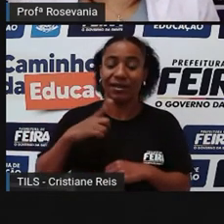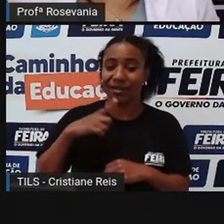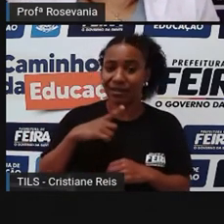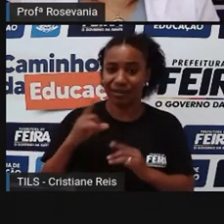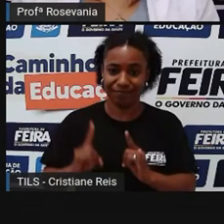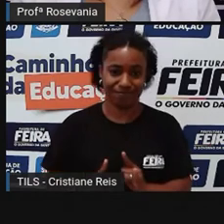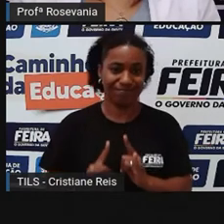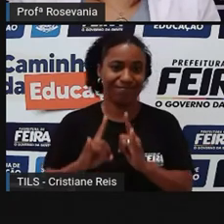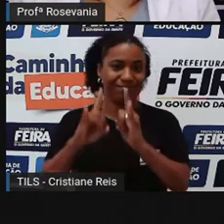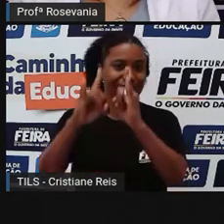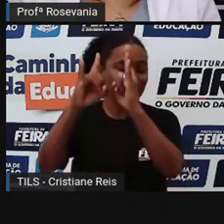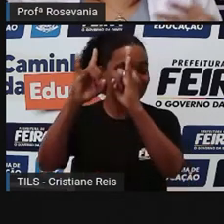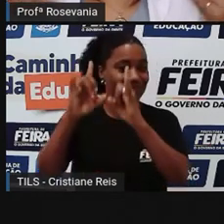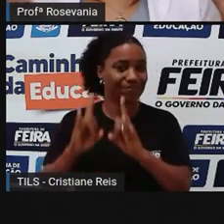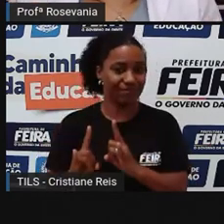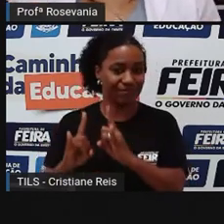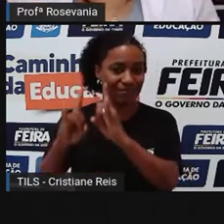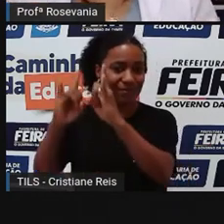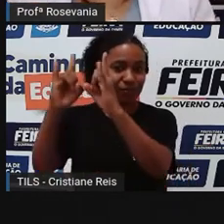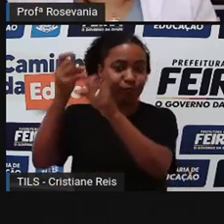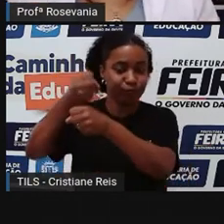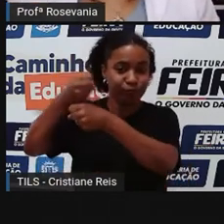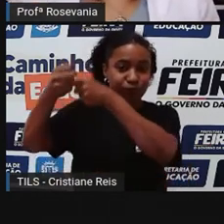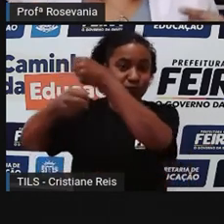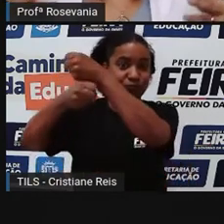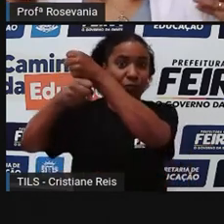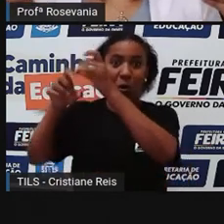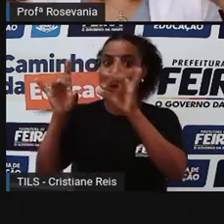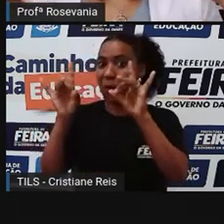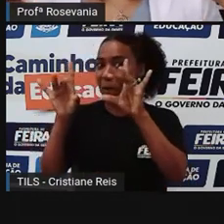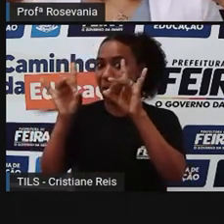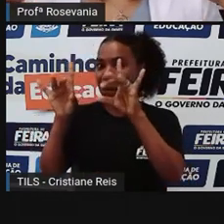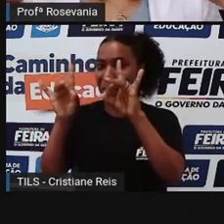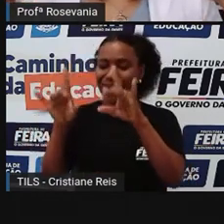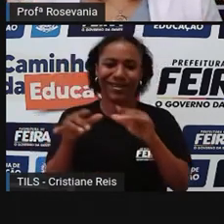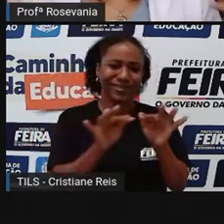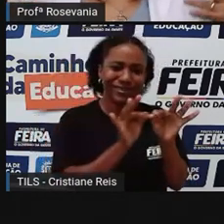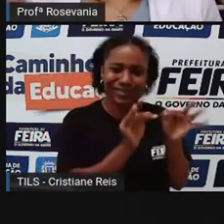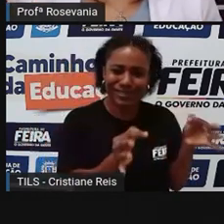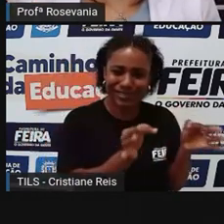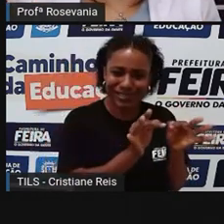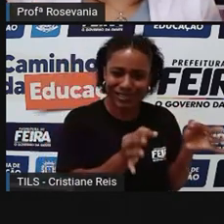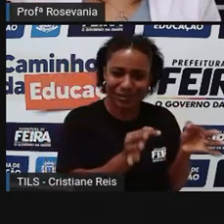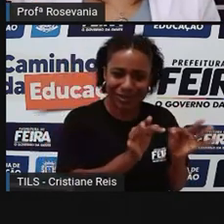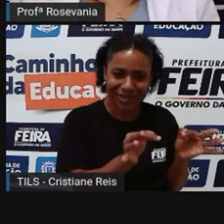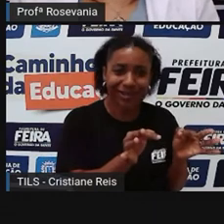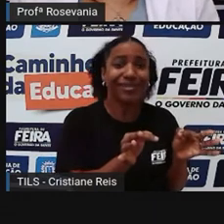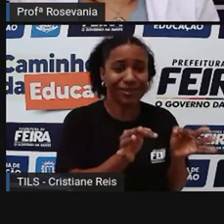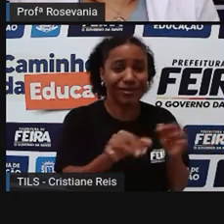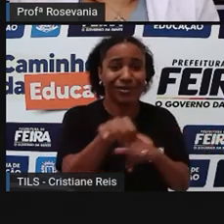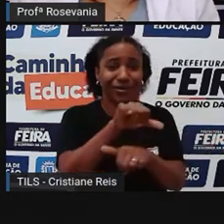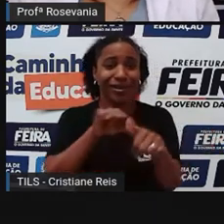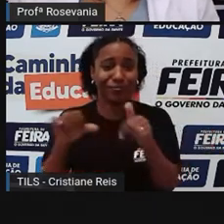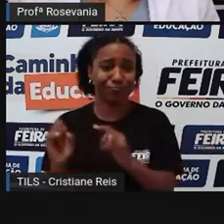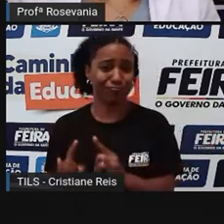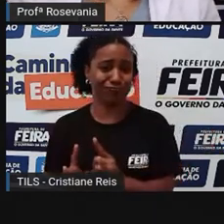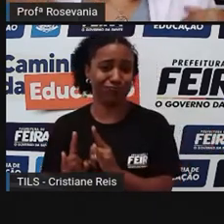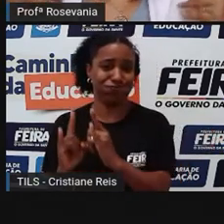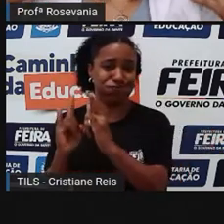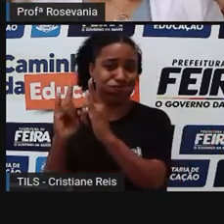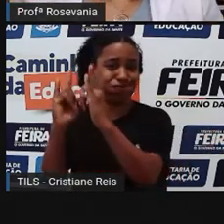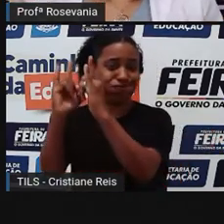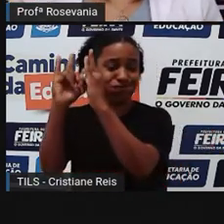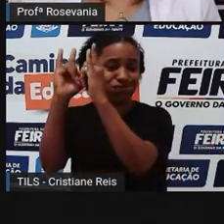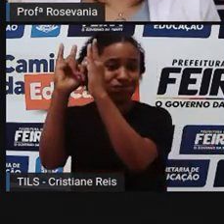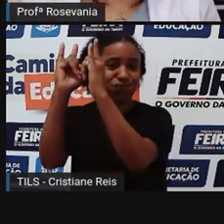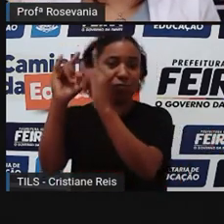impodentes, com tecnologias de ponta, com, trazendo lojas de vários cantos do mundo, com